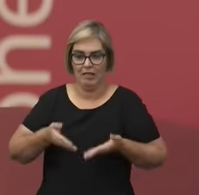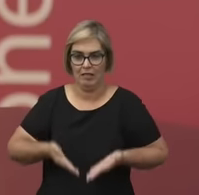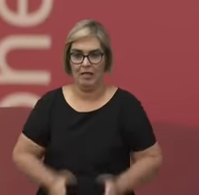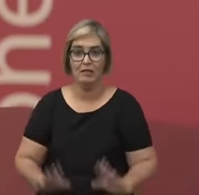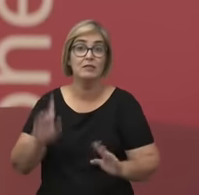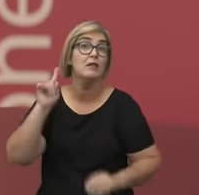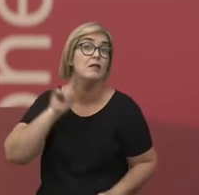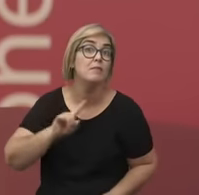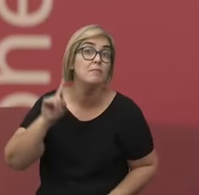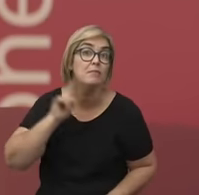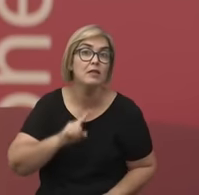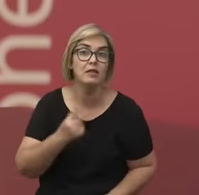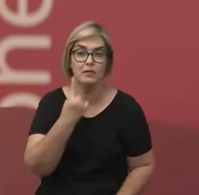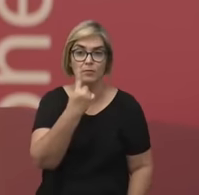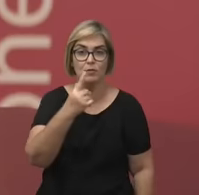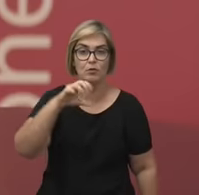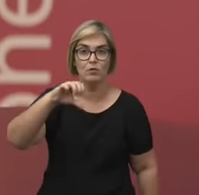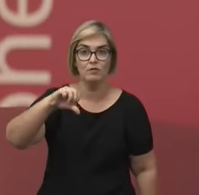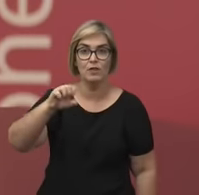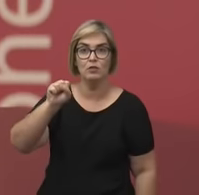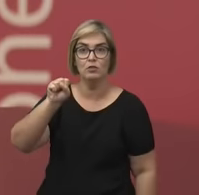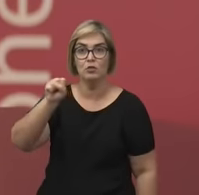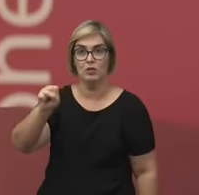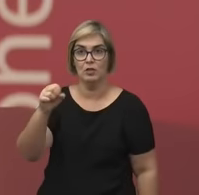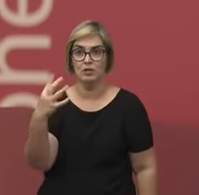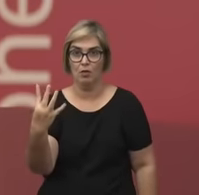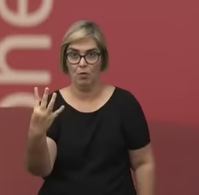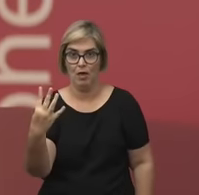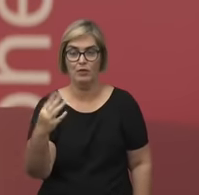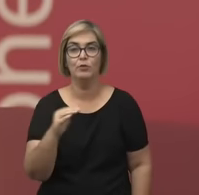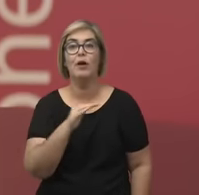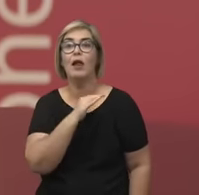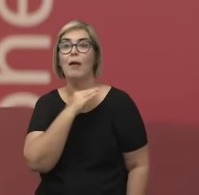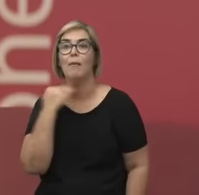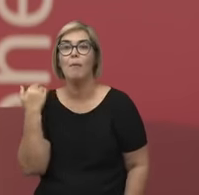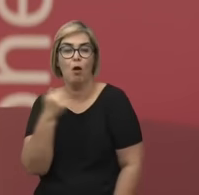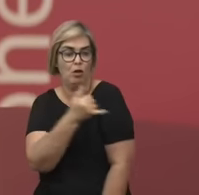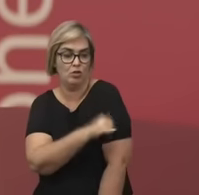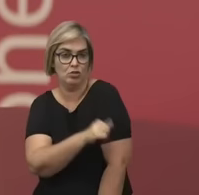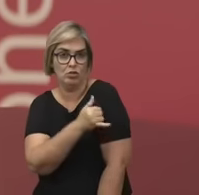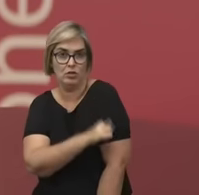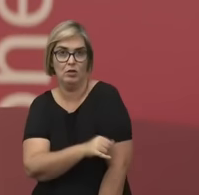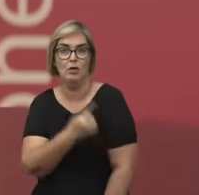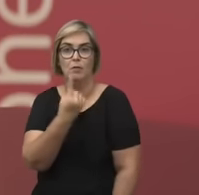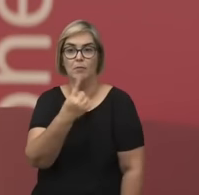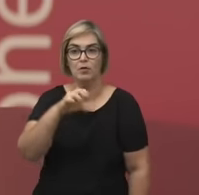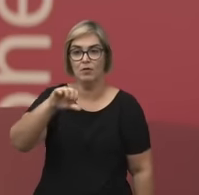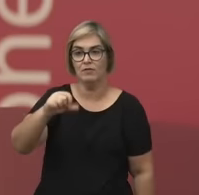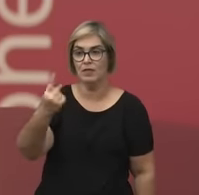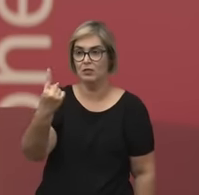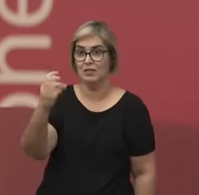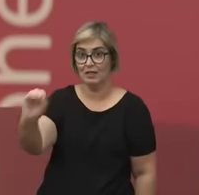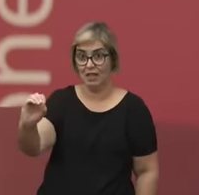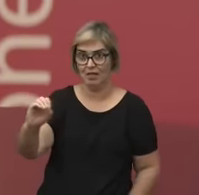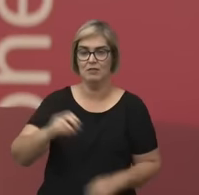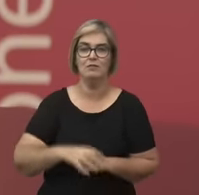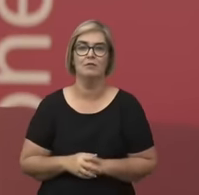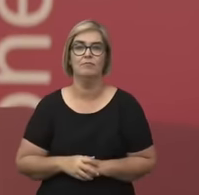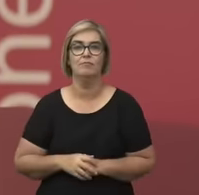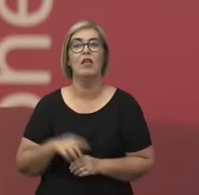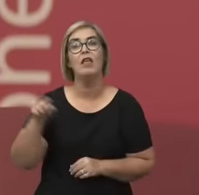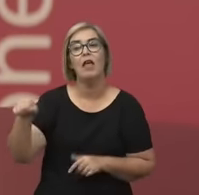Gerais, em 1834. Ela morre no Rio de Janeiro, na capital, em 1910. E ela atua como